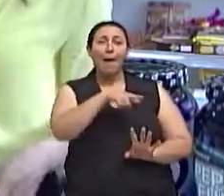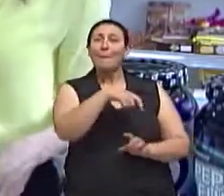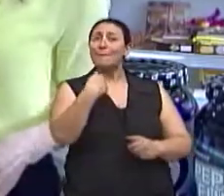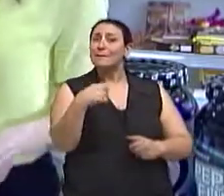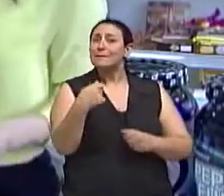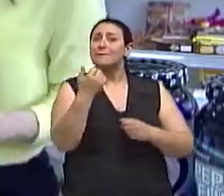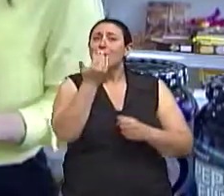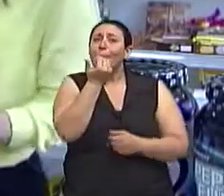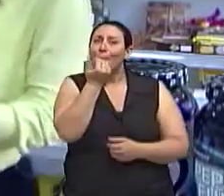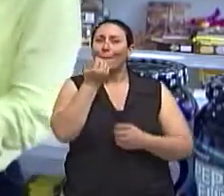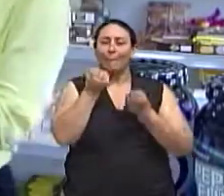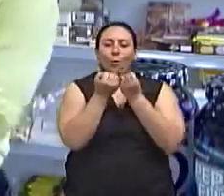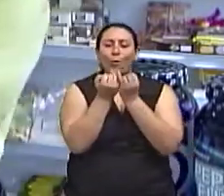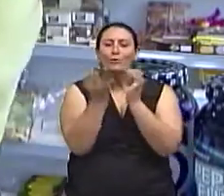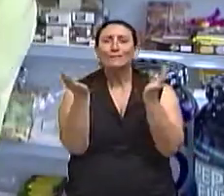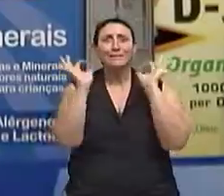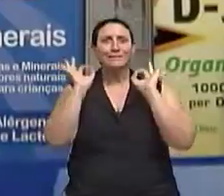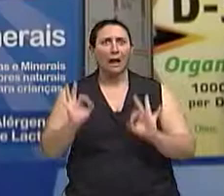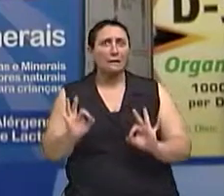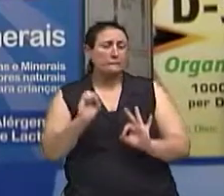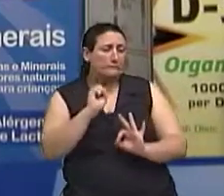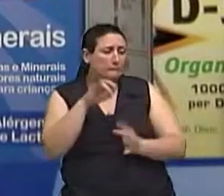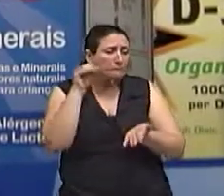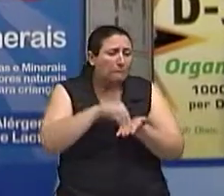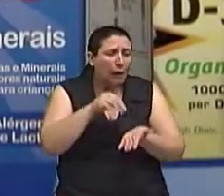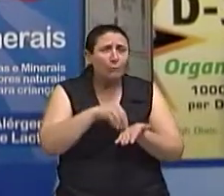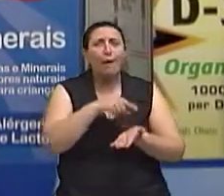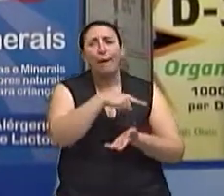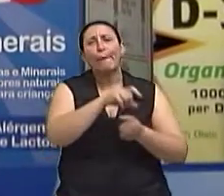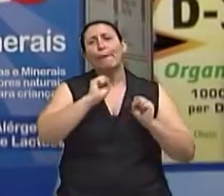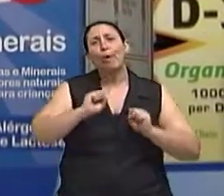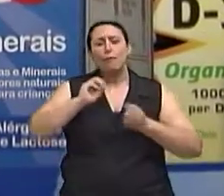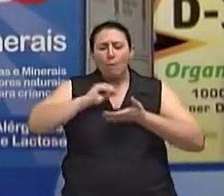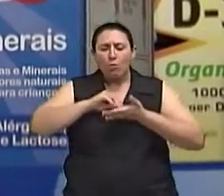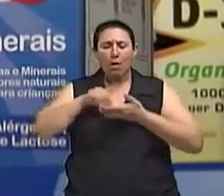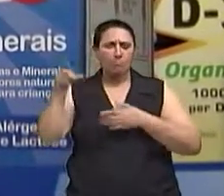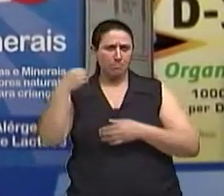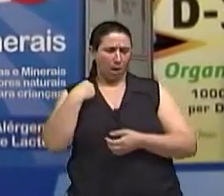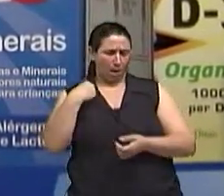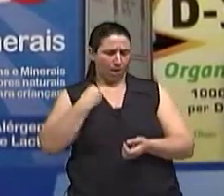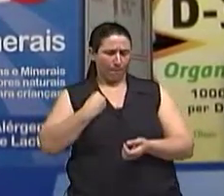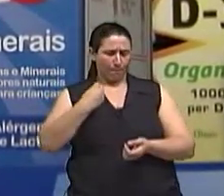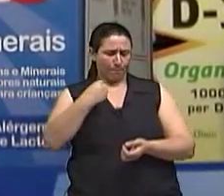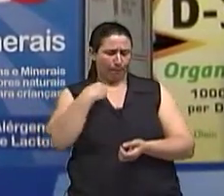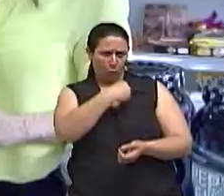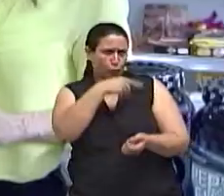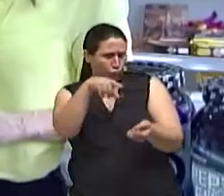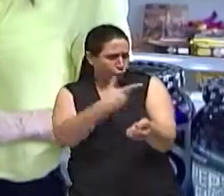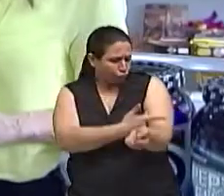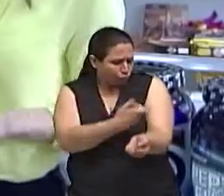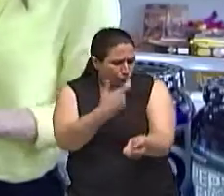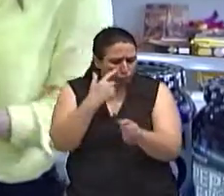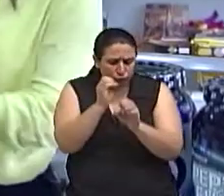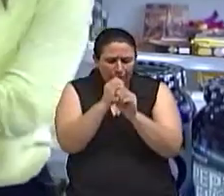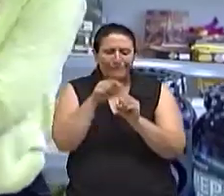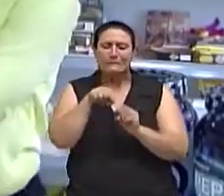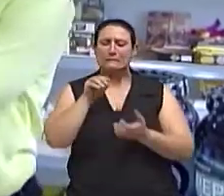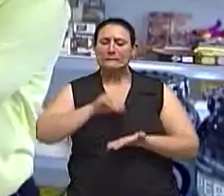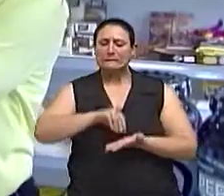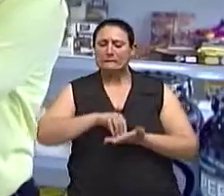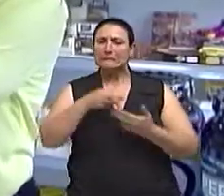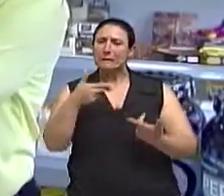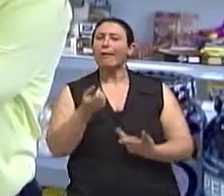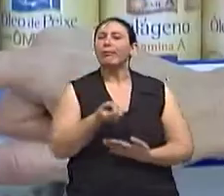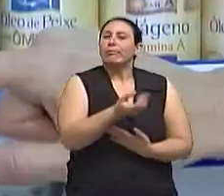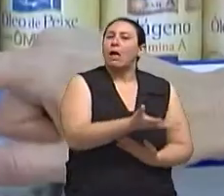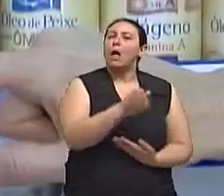alimentos, nós temos a prescrição de multivitaminas e minerais. Para adultos, nós temos, para